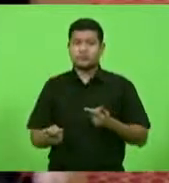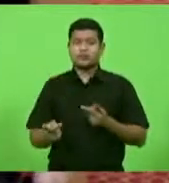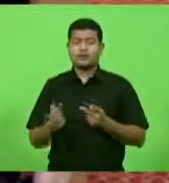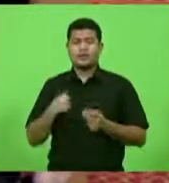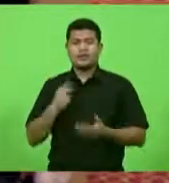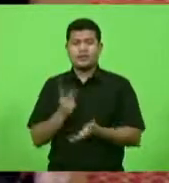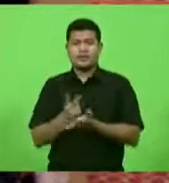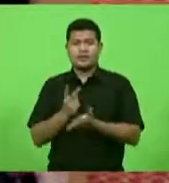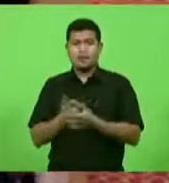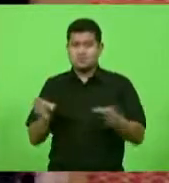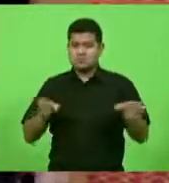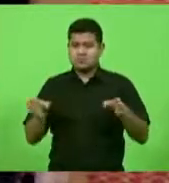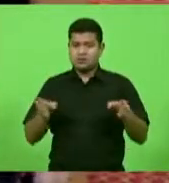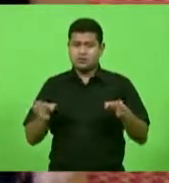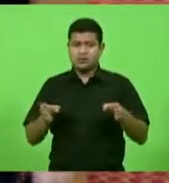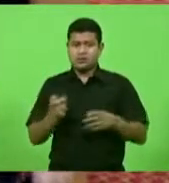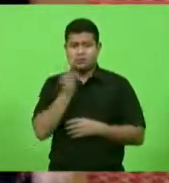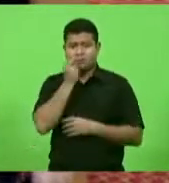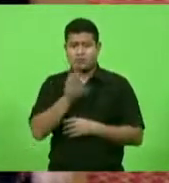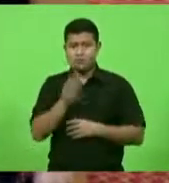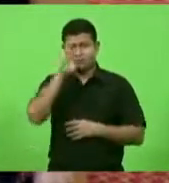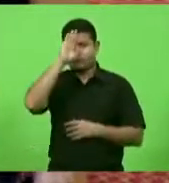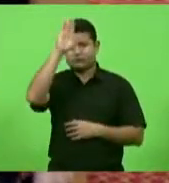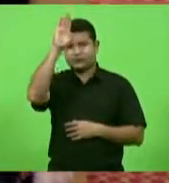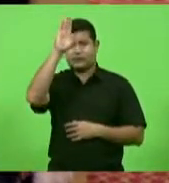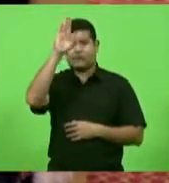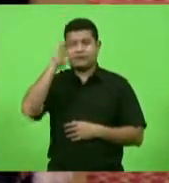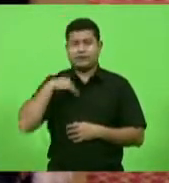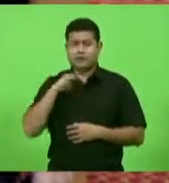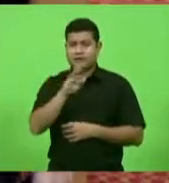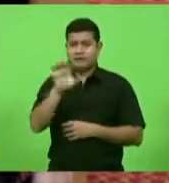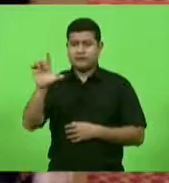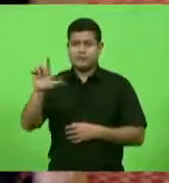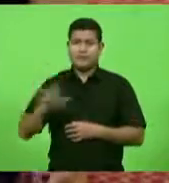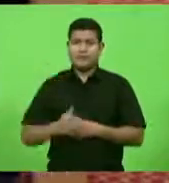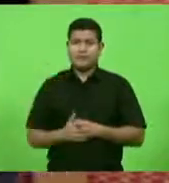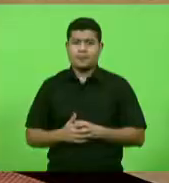será muito bom, principalmente para Blumenau e região.